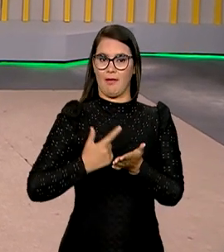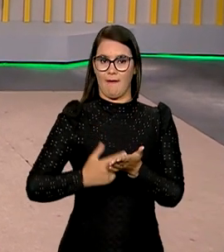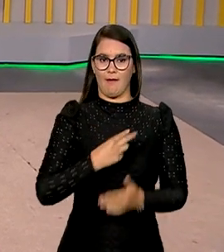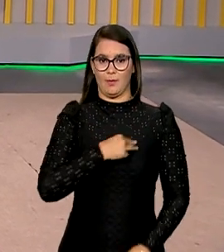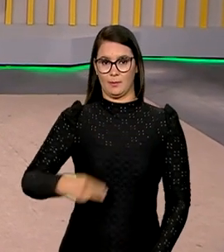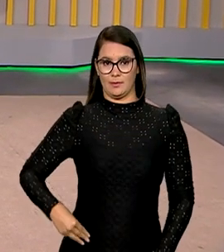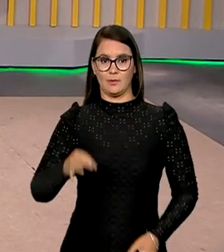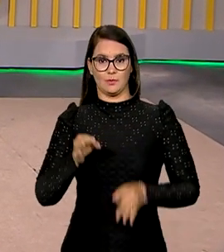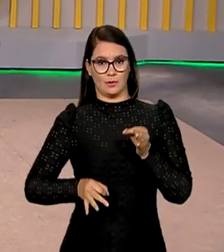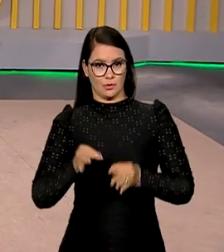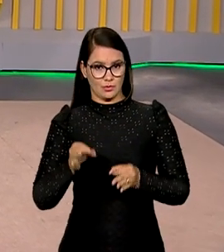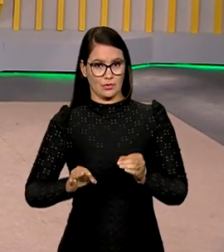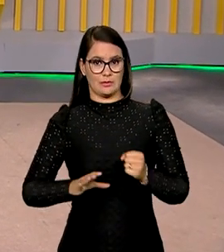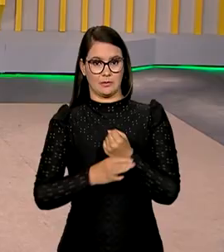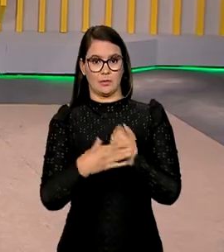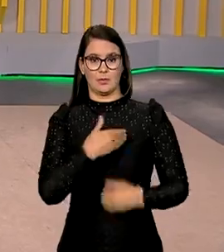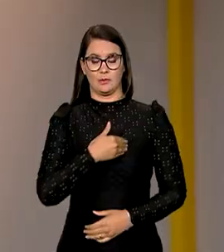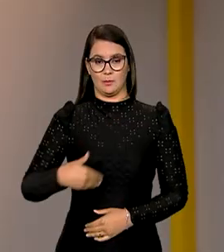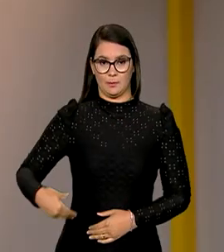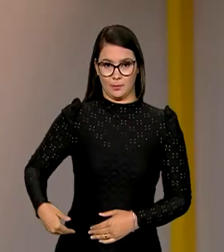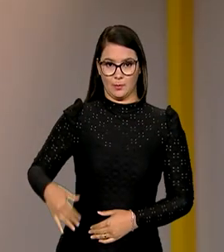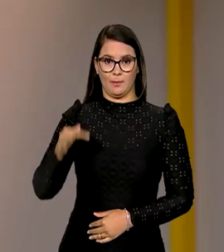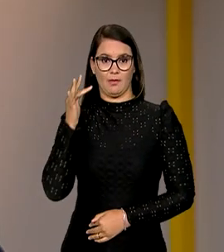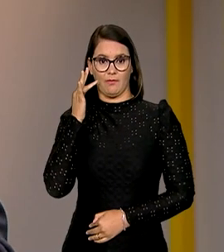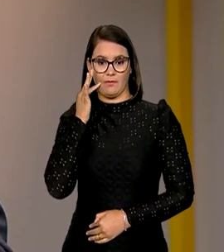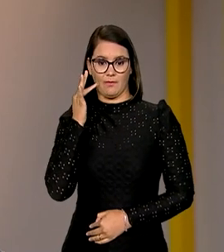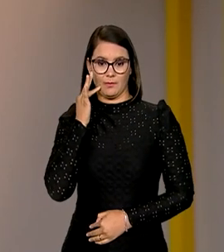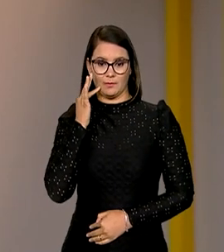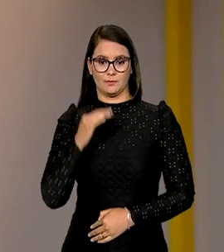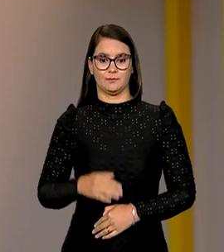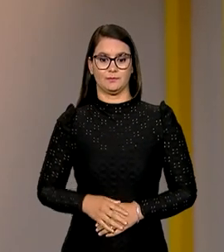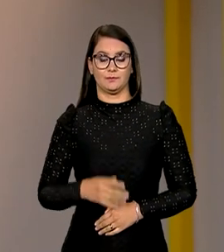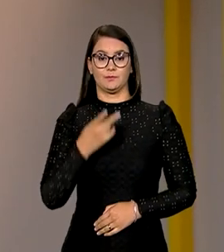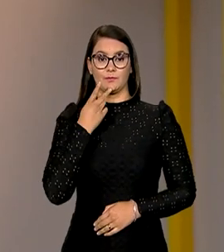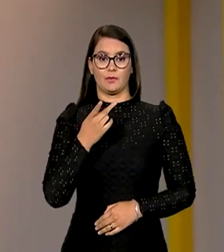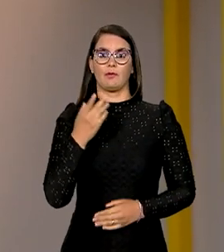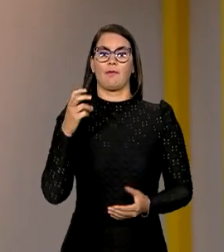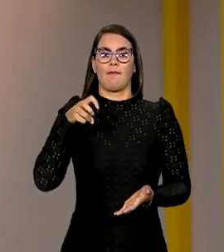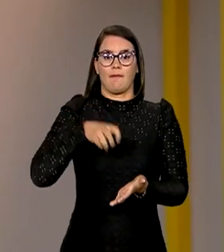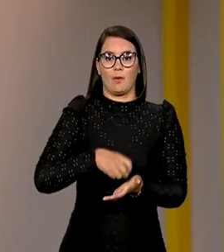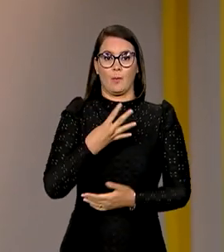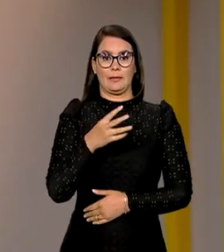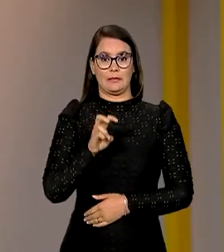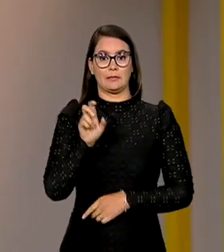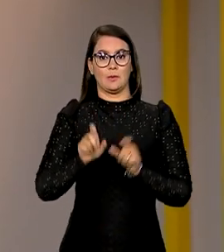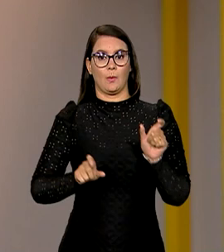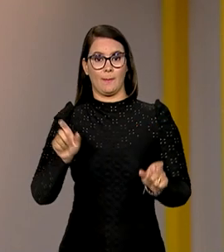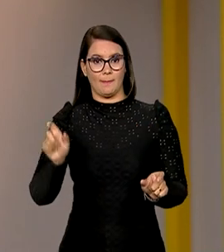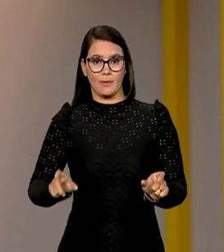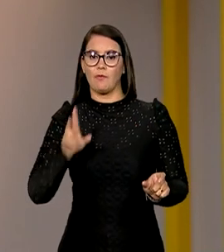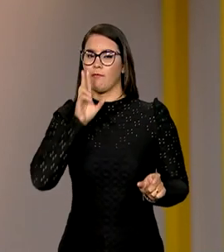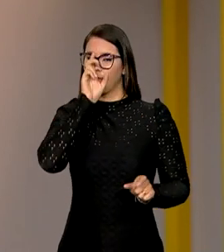Ministro da Justiça e Segurança Pública, Flávio Dino. O texto recomenda o indiciamento de 45 pessoas por